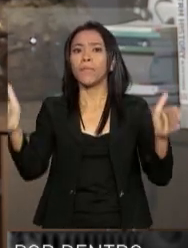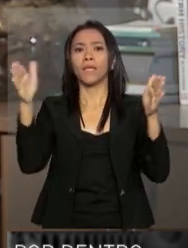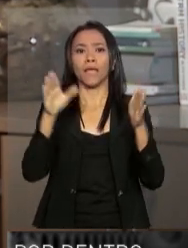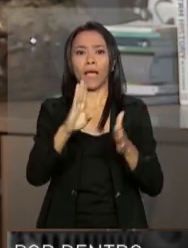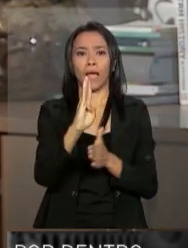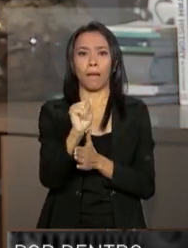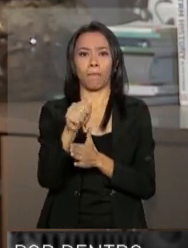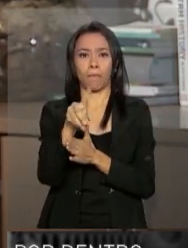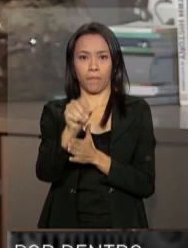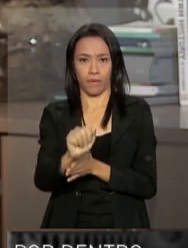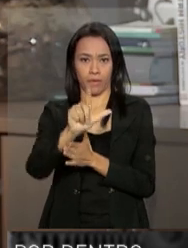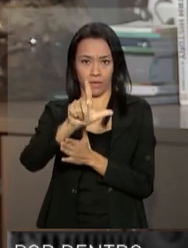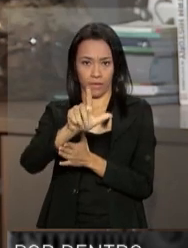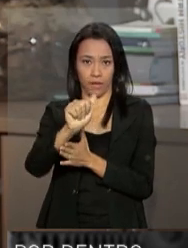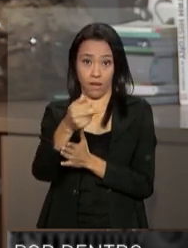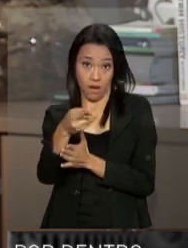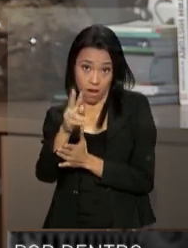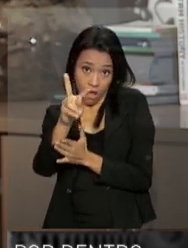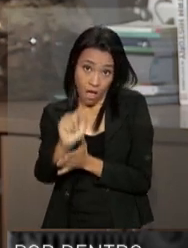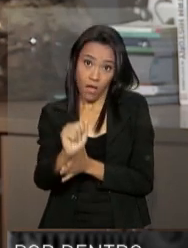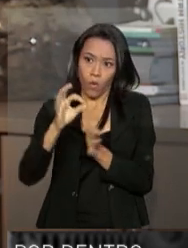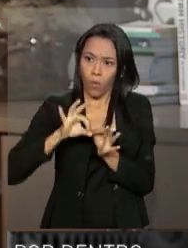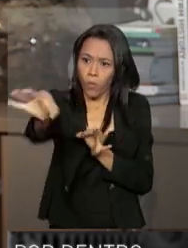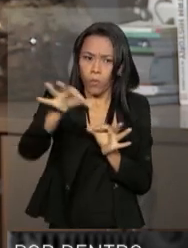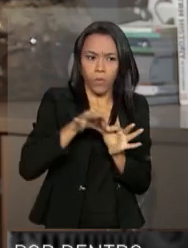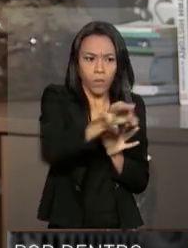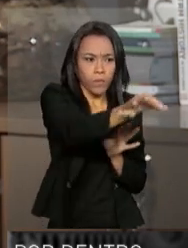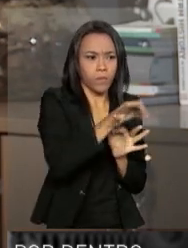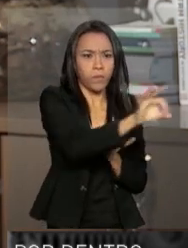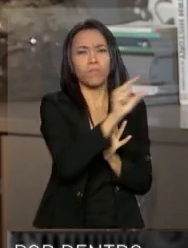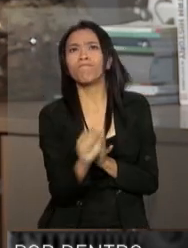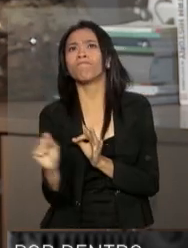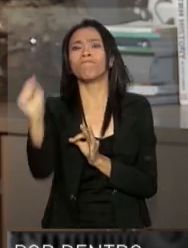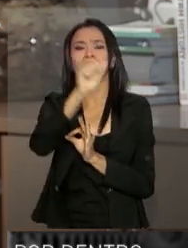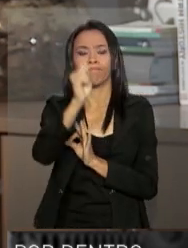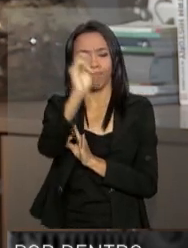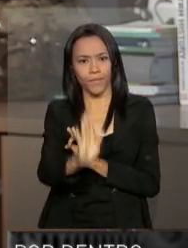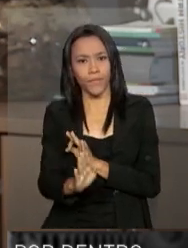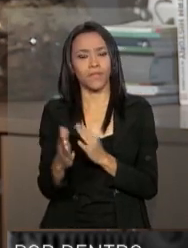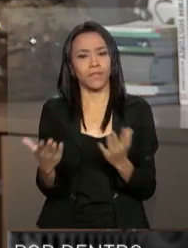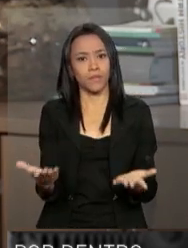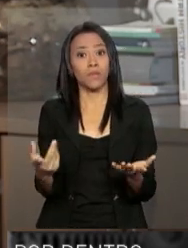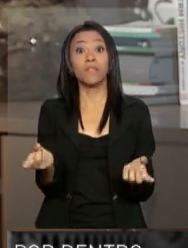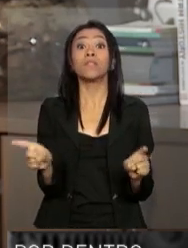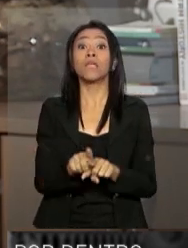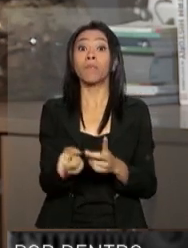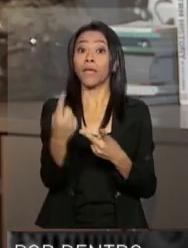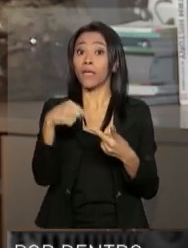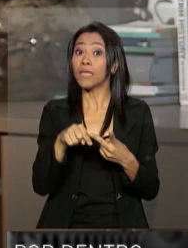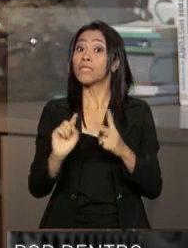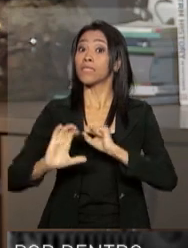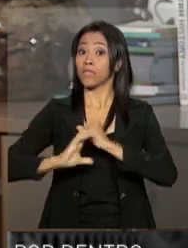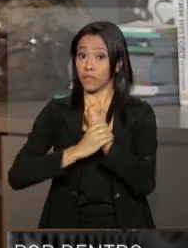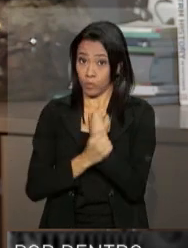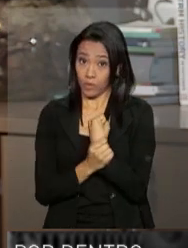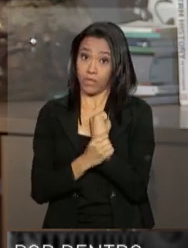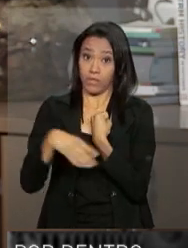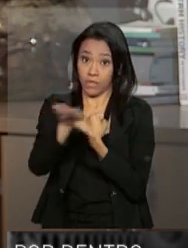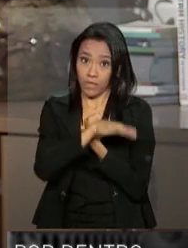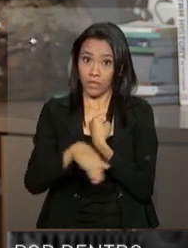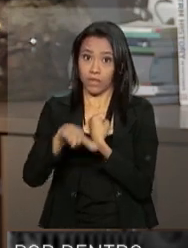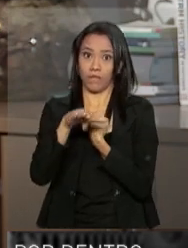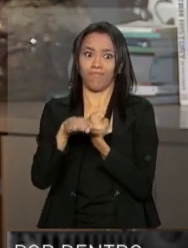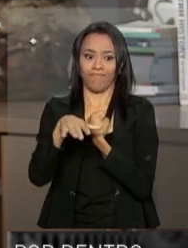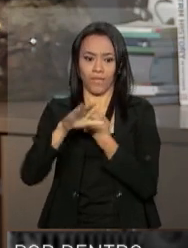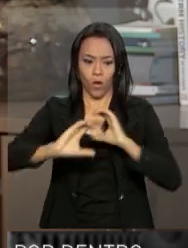que poderá ser universalizada, chegará aos lugares mais distantes do nosso país. Nos garantirá também segurança nas comunicações,